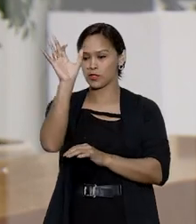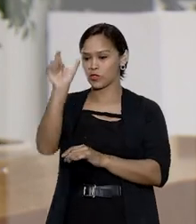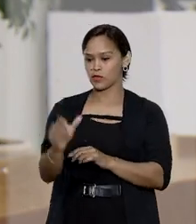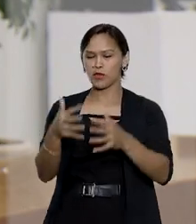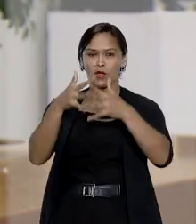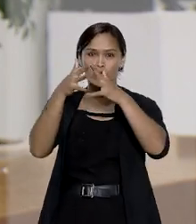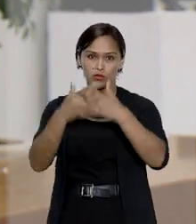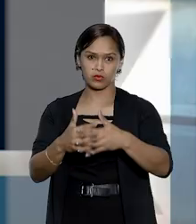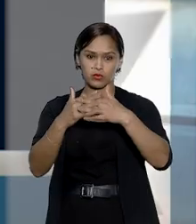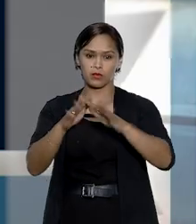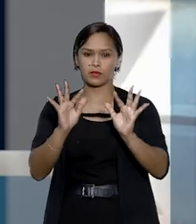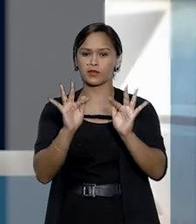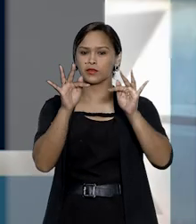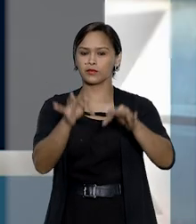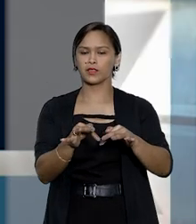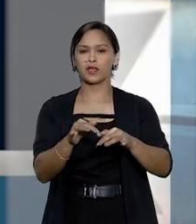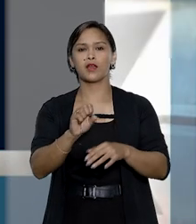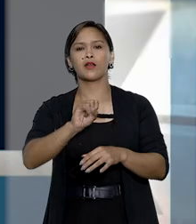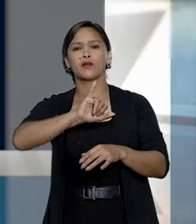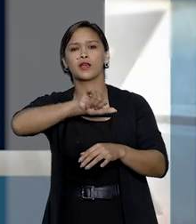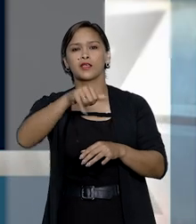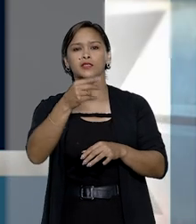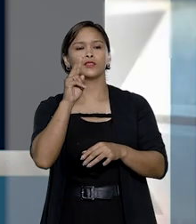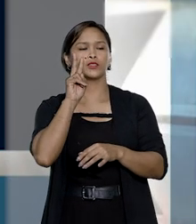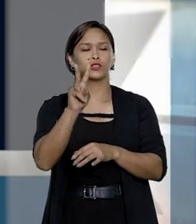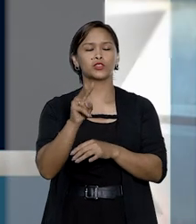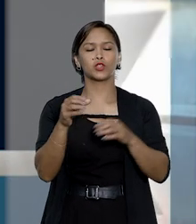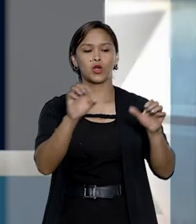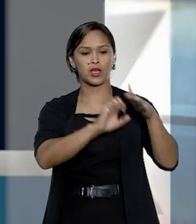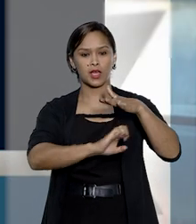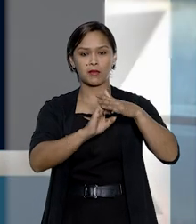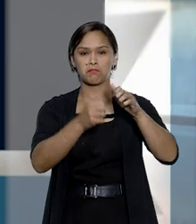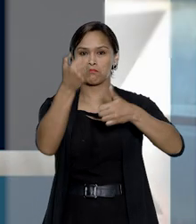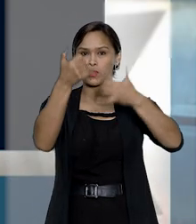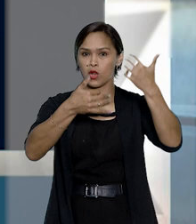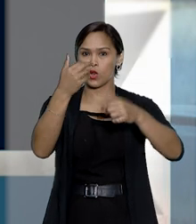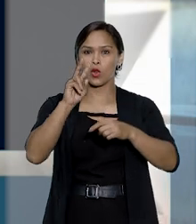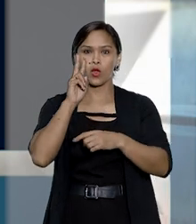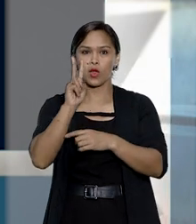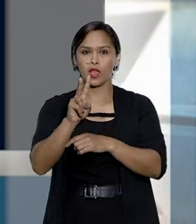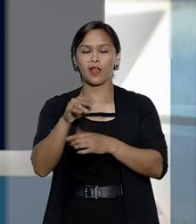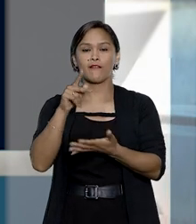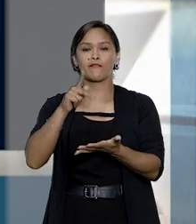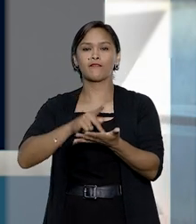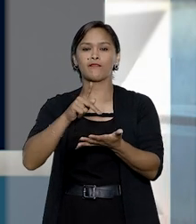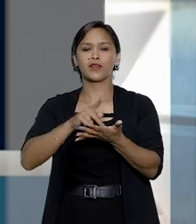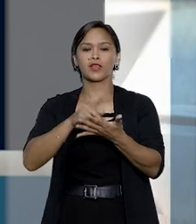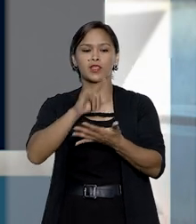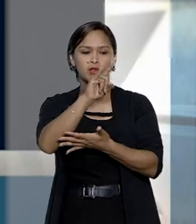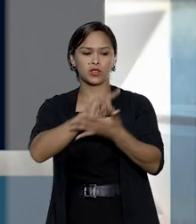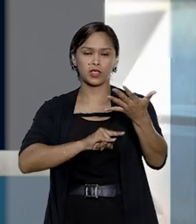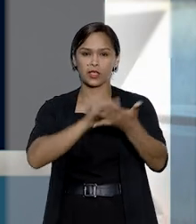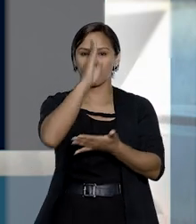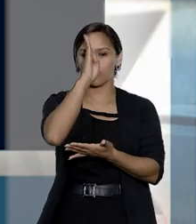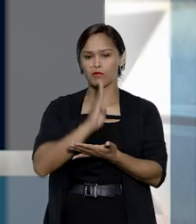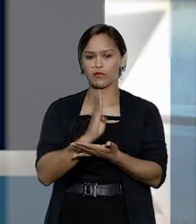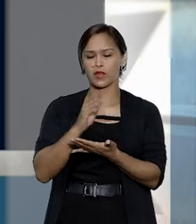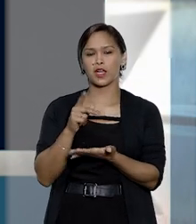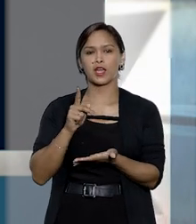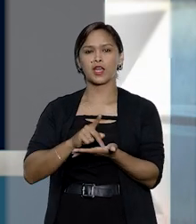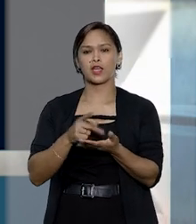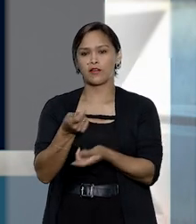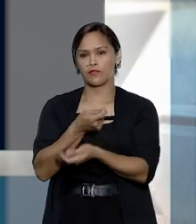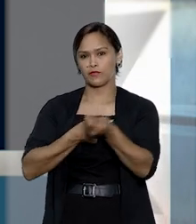confundem para este fim. Ao STJ, a transportadora alegou que a presunção de veracidade da declaração de insuficiência